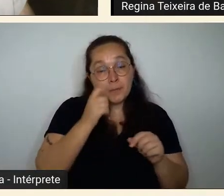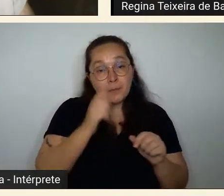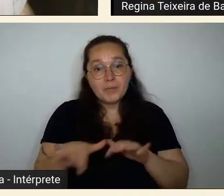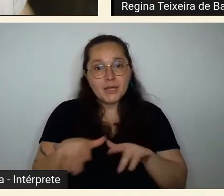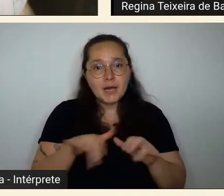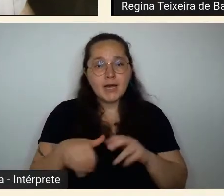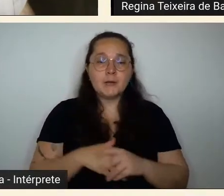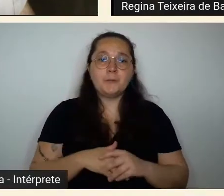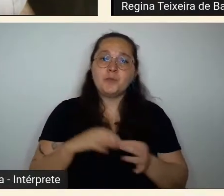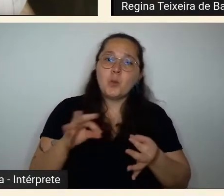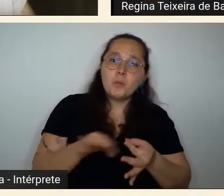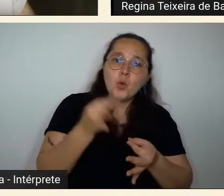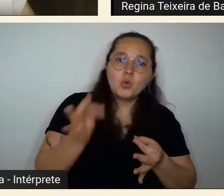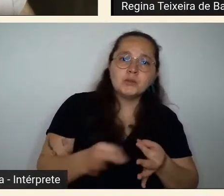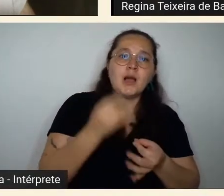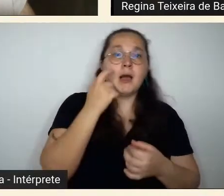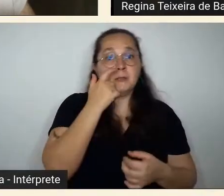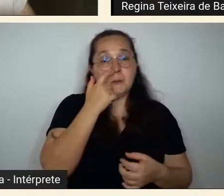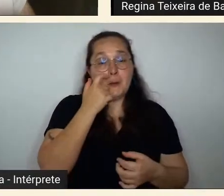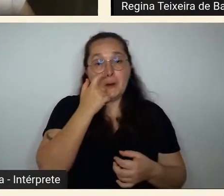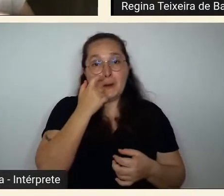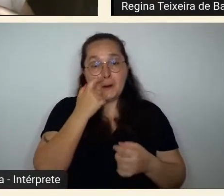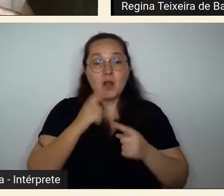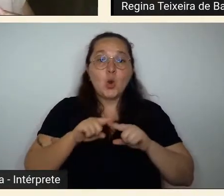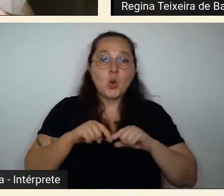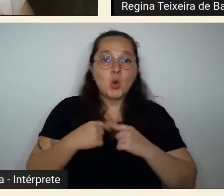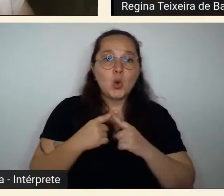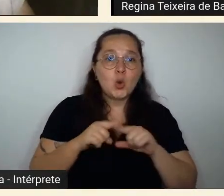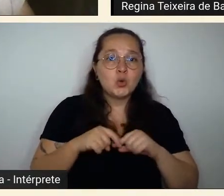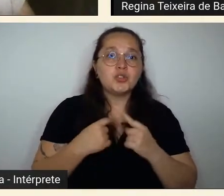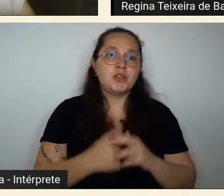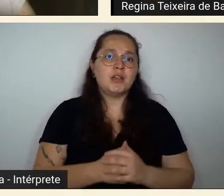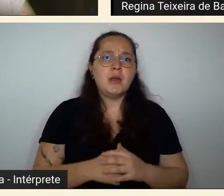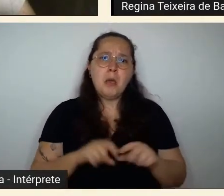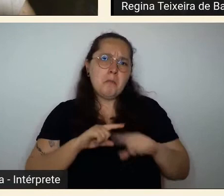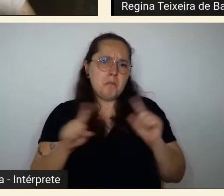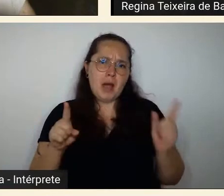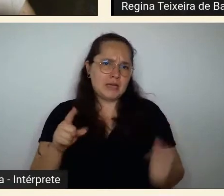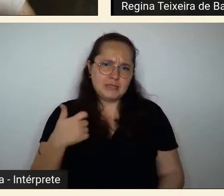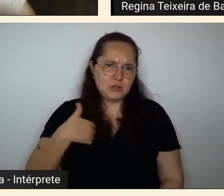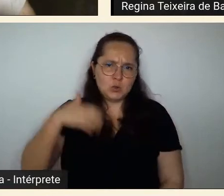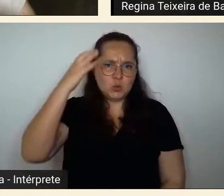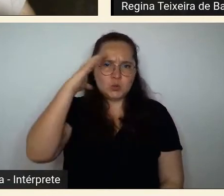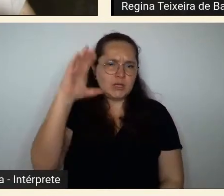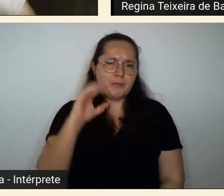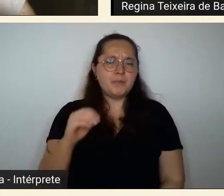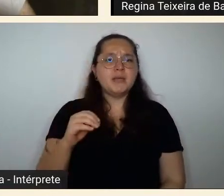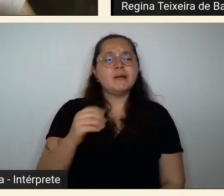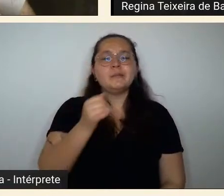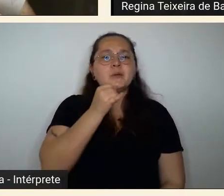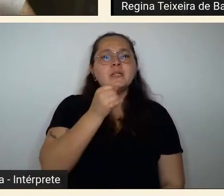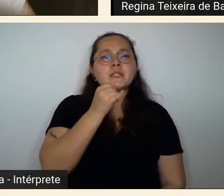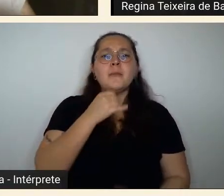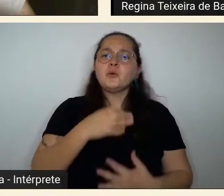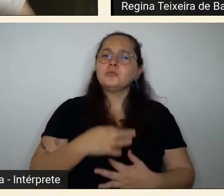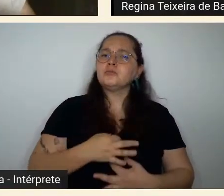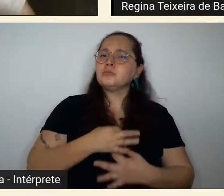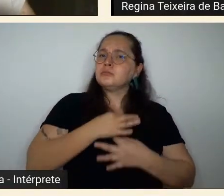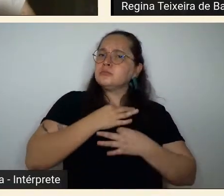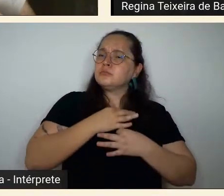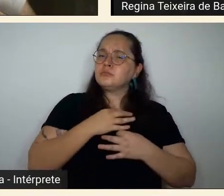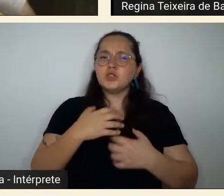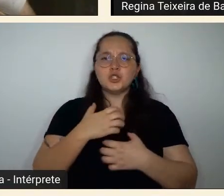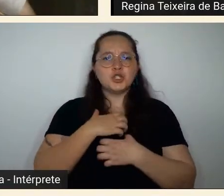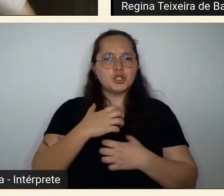fazer um crochê mas elas não tinham um savoir-faire um comportamento mais cosmopolita